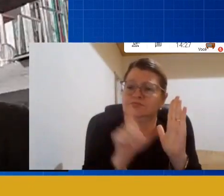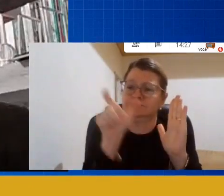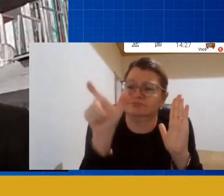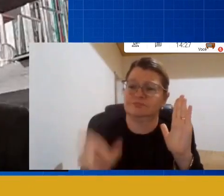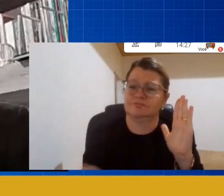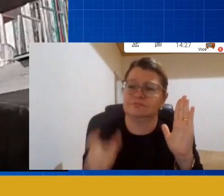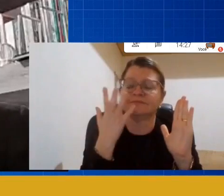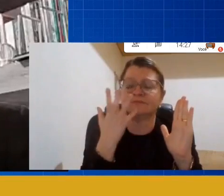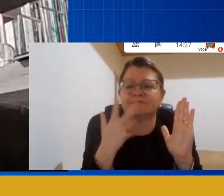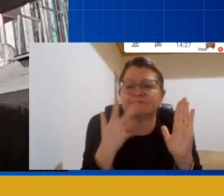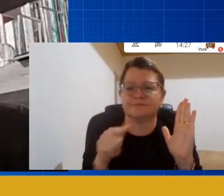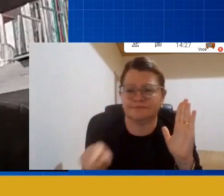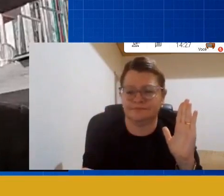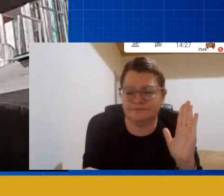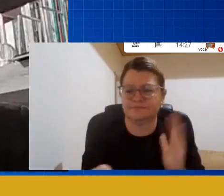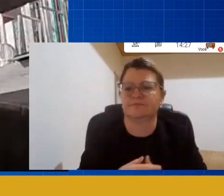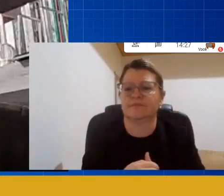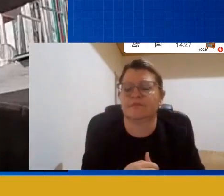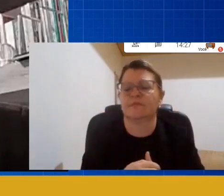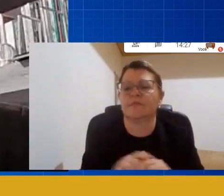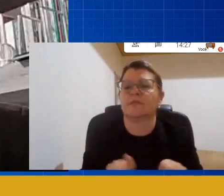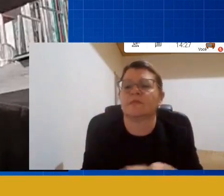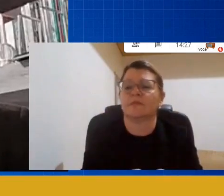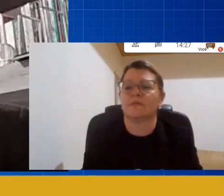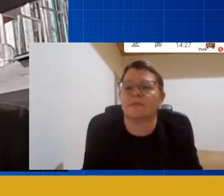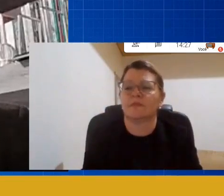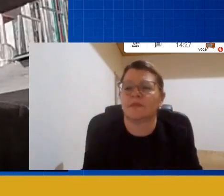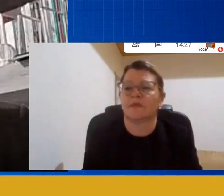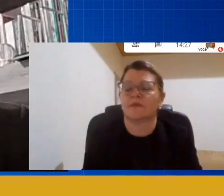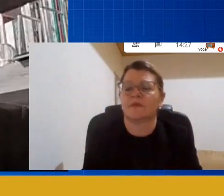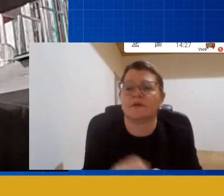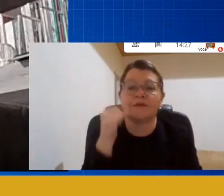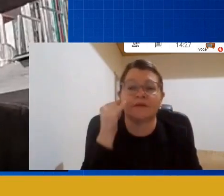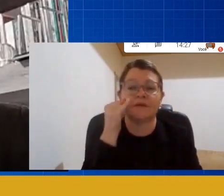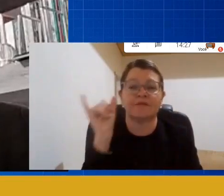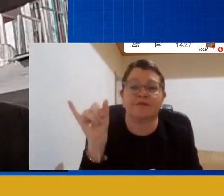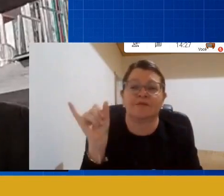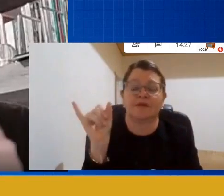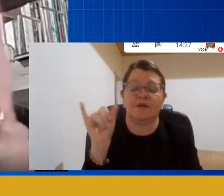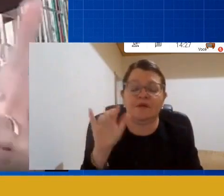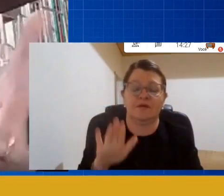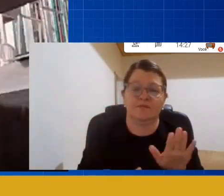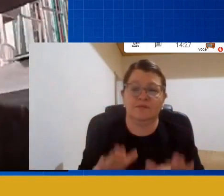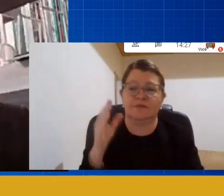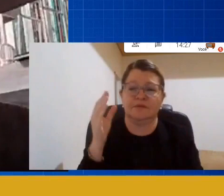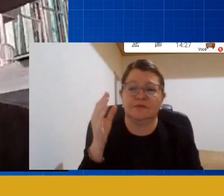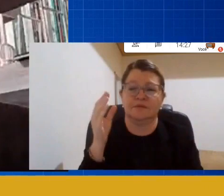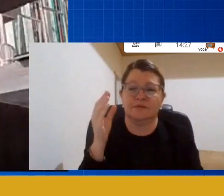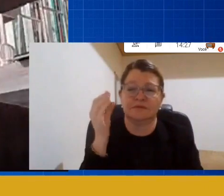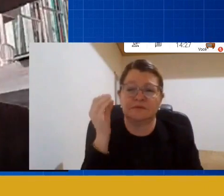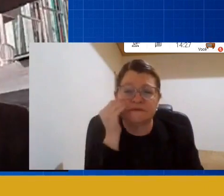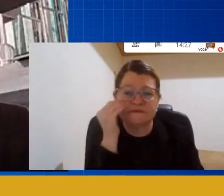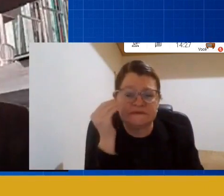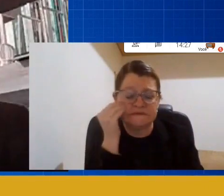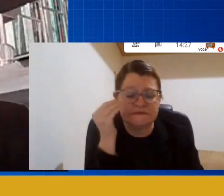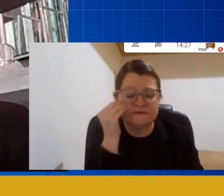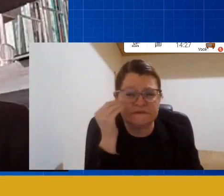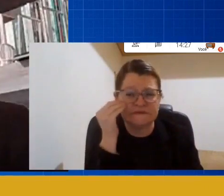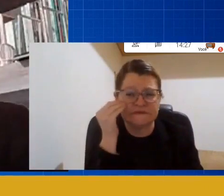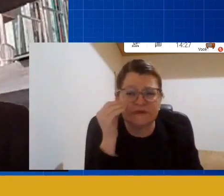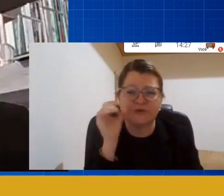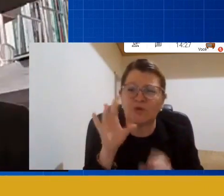correr o risco de, na tentativa de desenvolver atividades dirigidas,